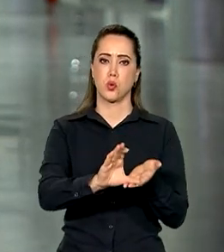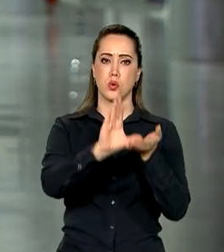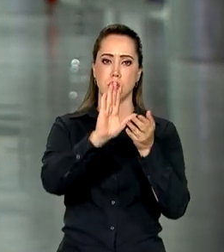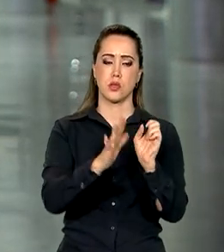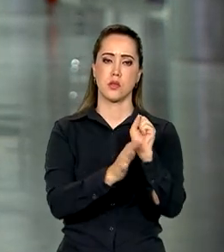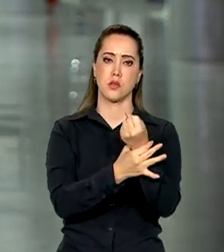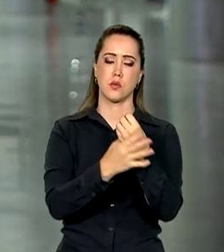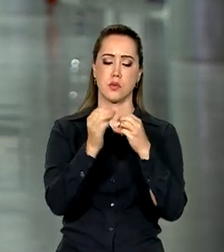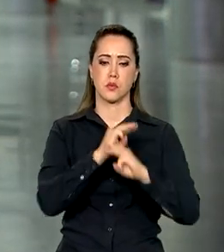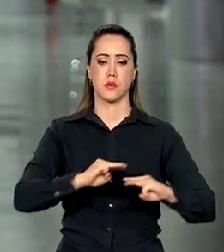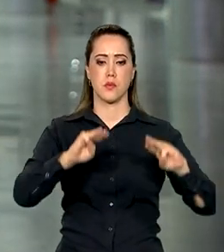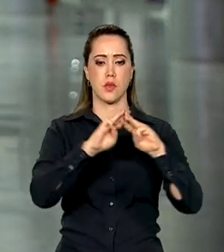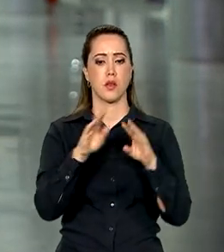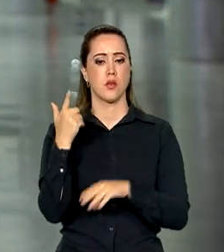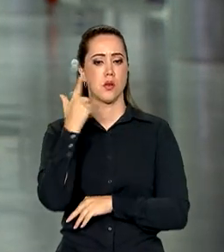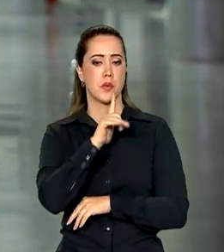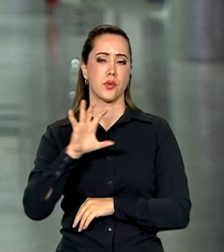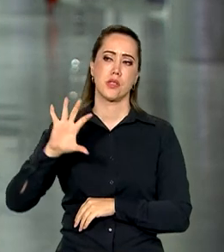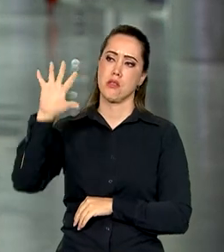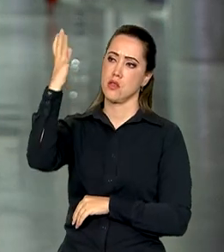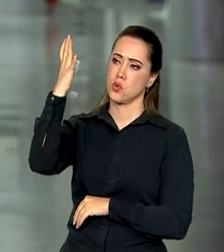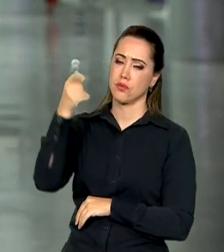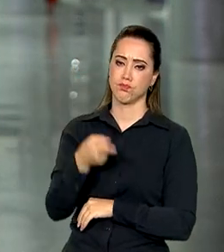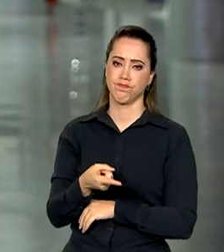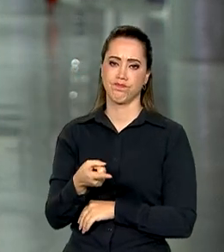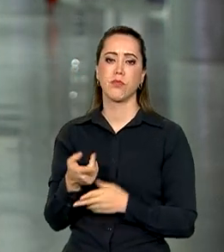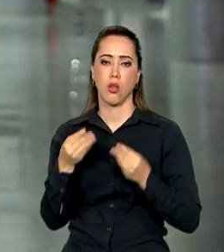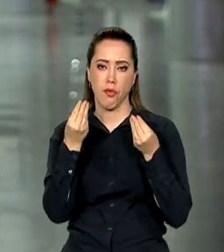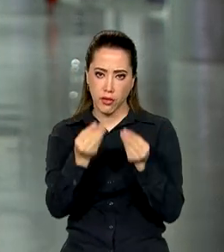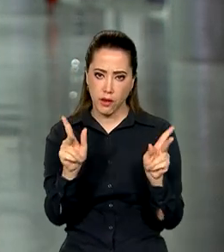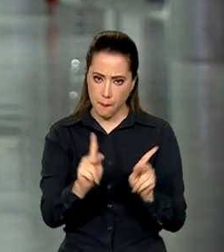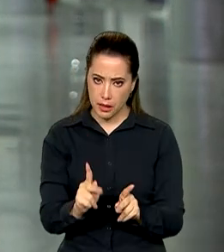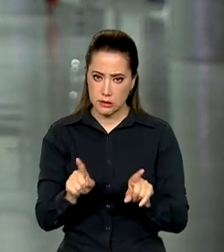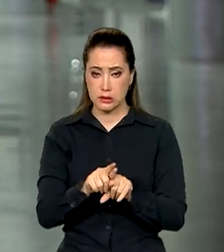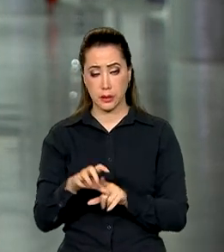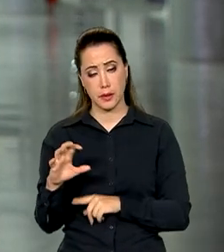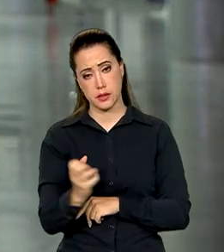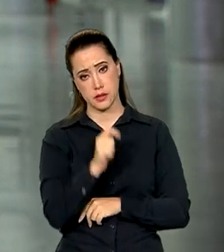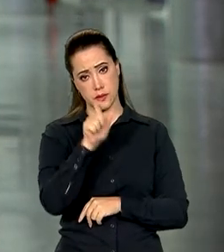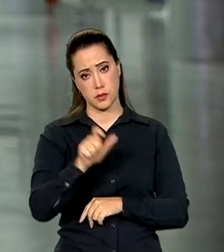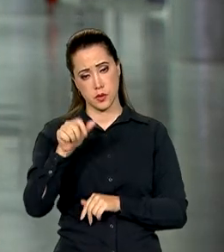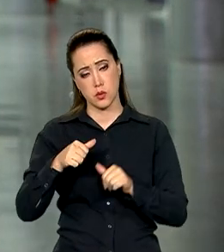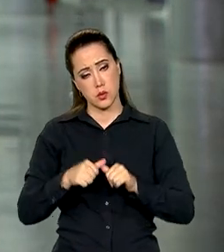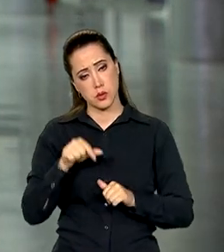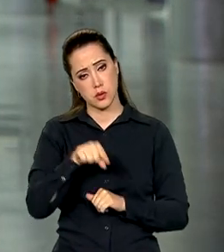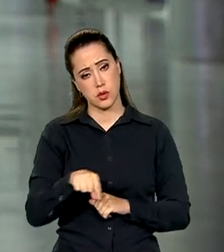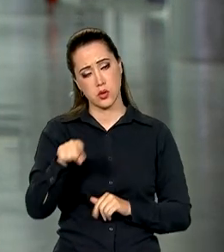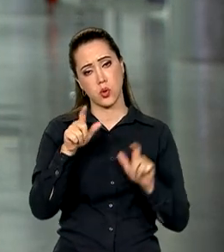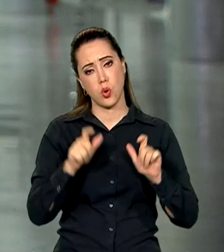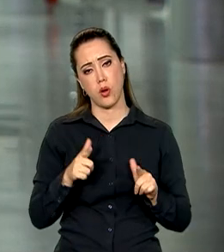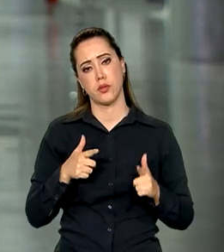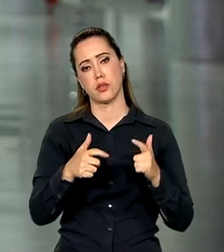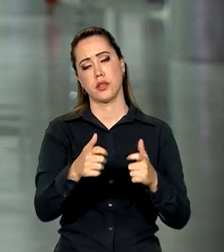Segurança da ONU para chegar a uma solução de paz e resgatar também os brasileiros que ainda estão em zona de